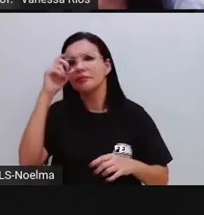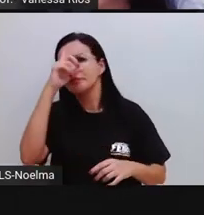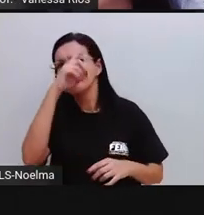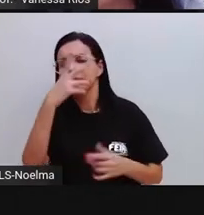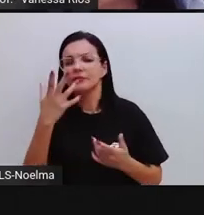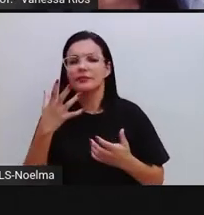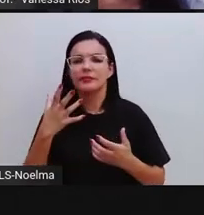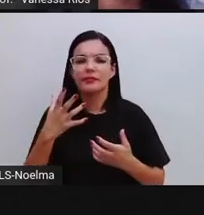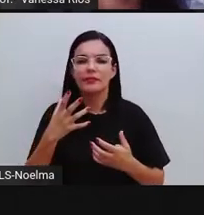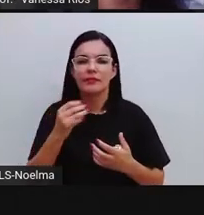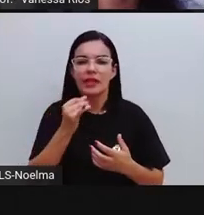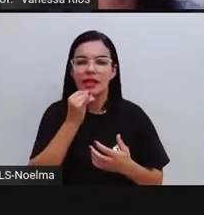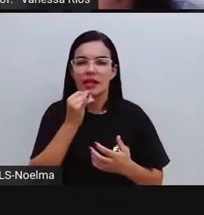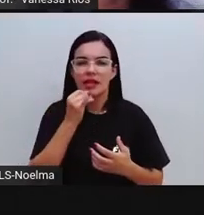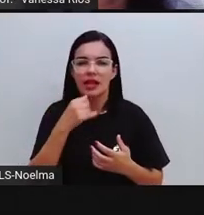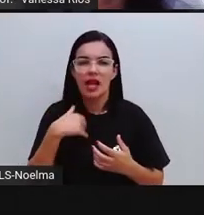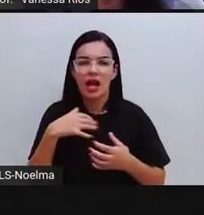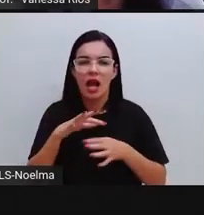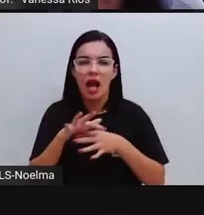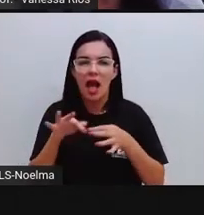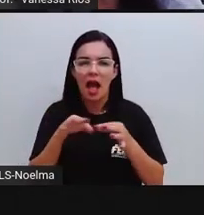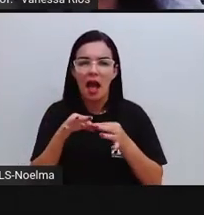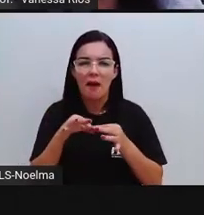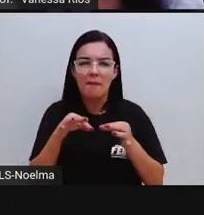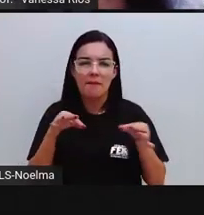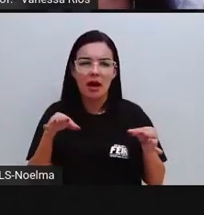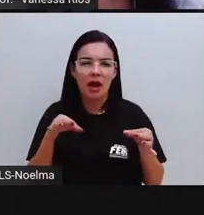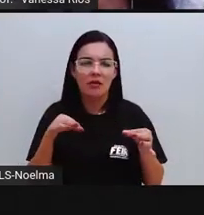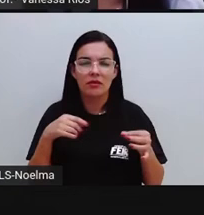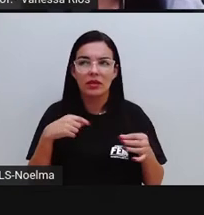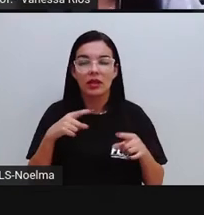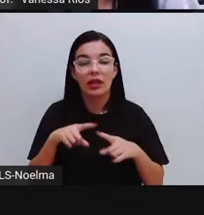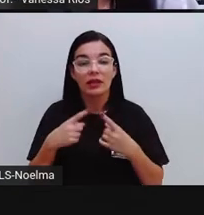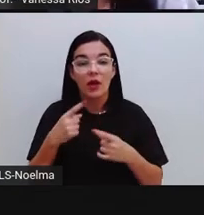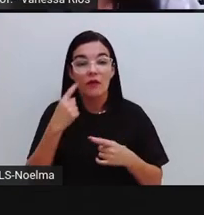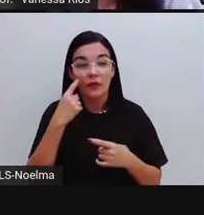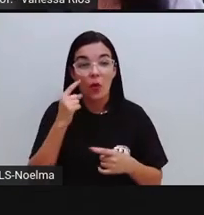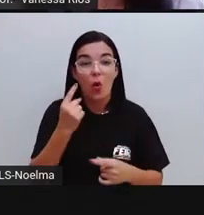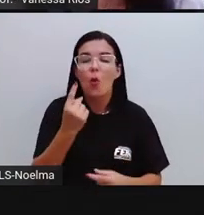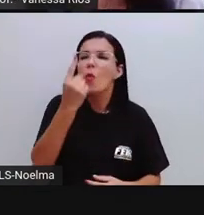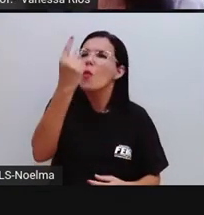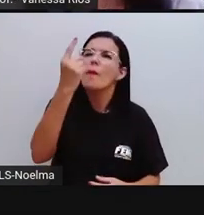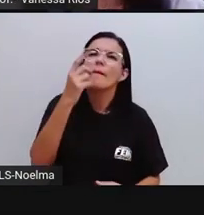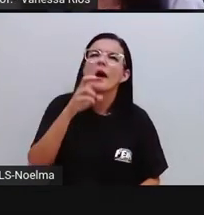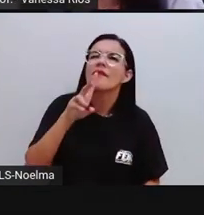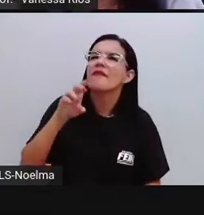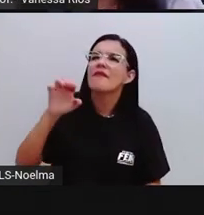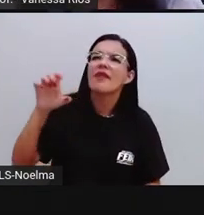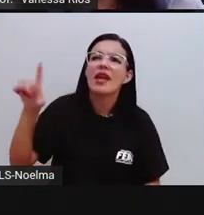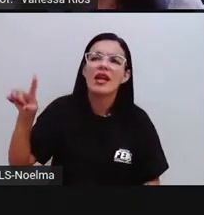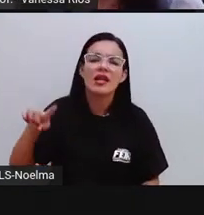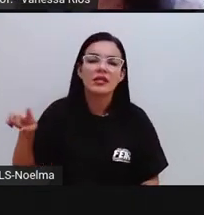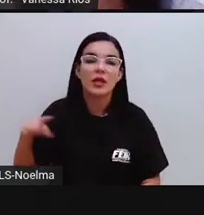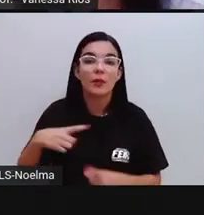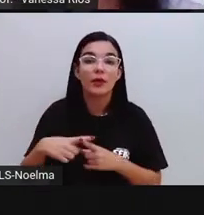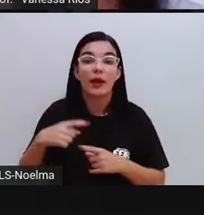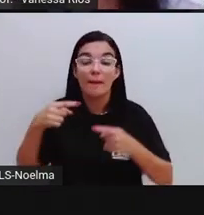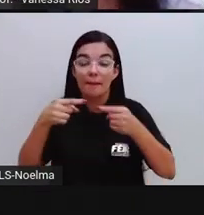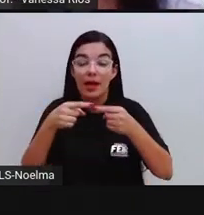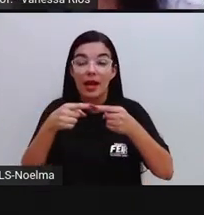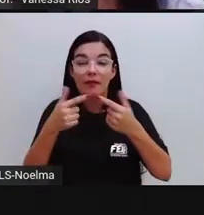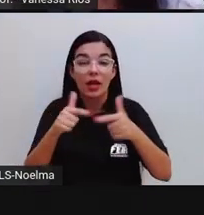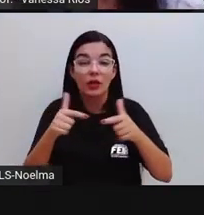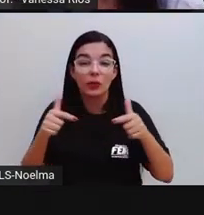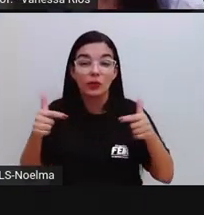eu amarro um fio de linha. Então a gente entende que algumas palavras estão em desacordo, não é? Com